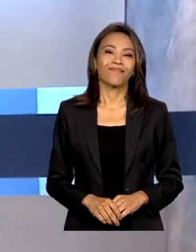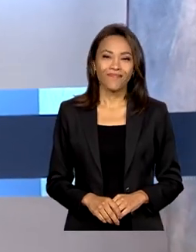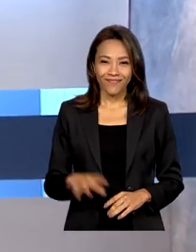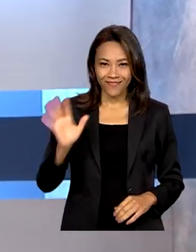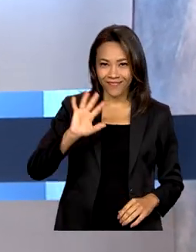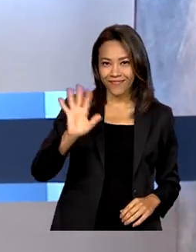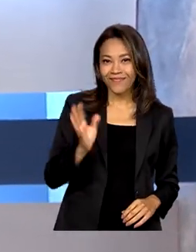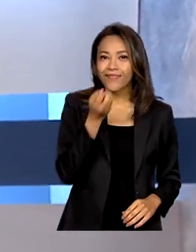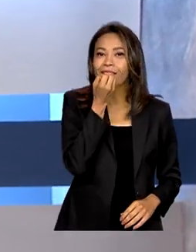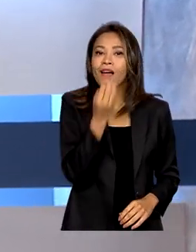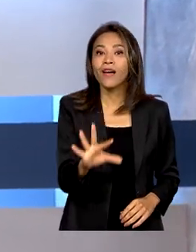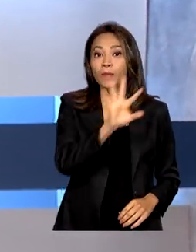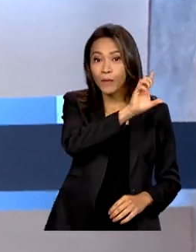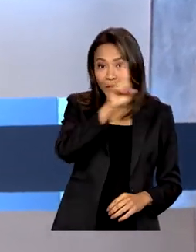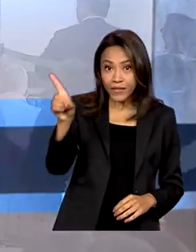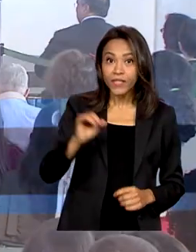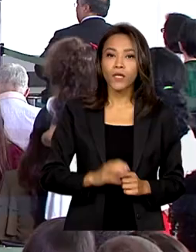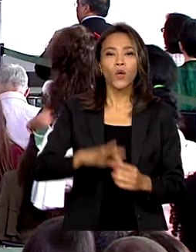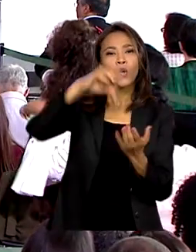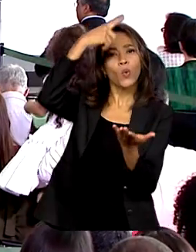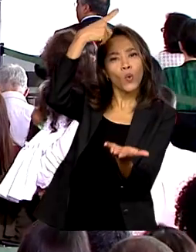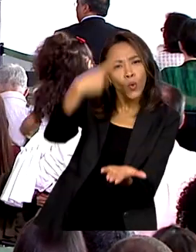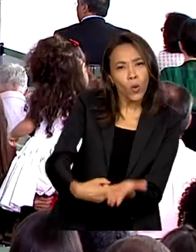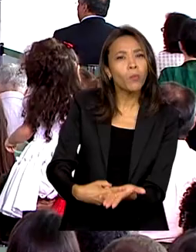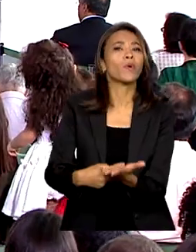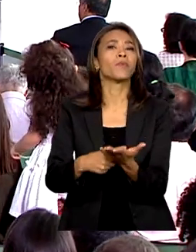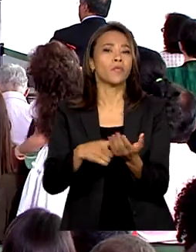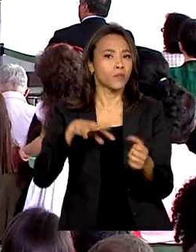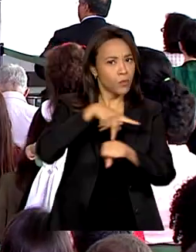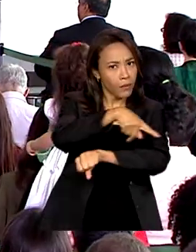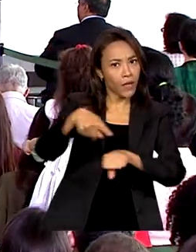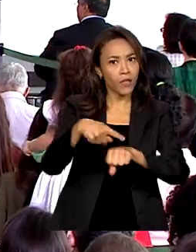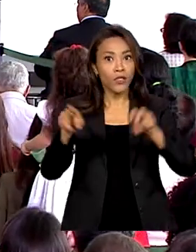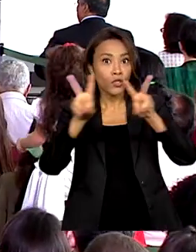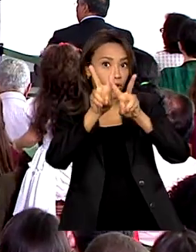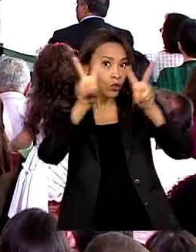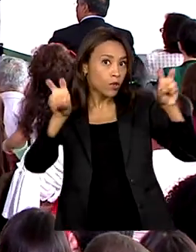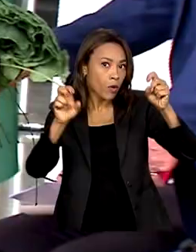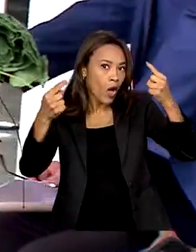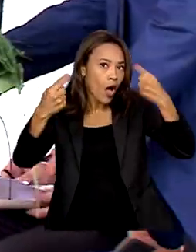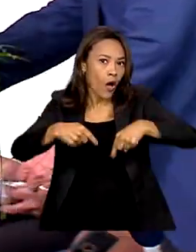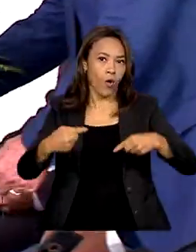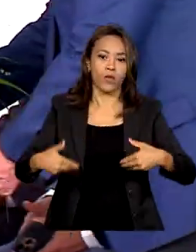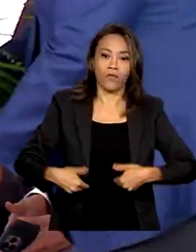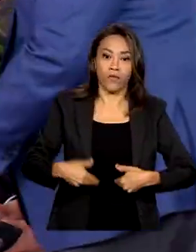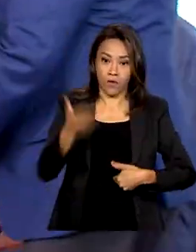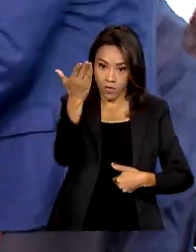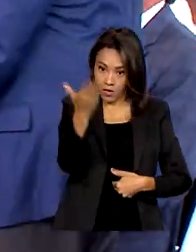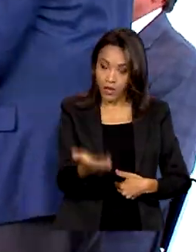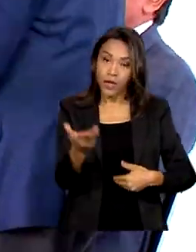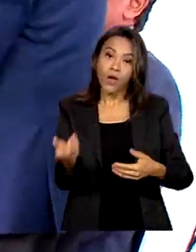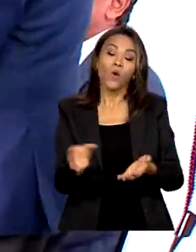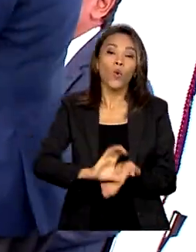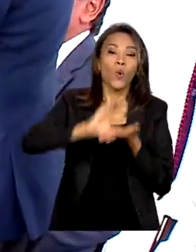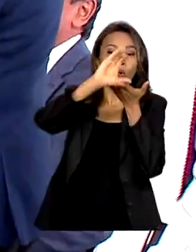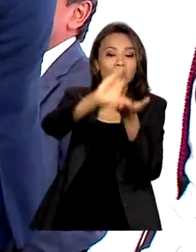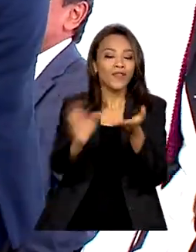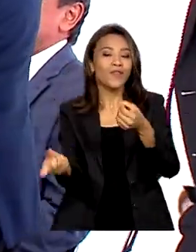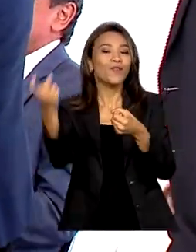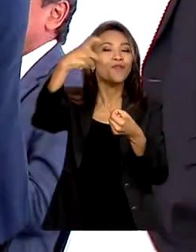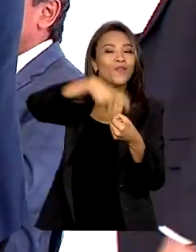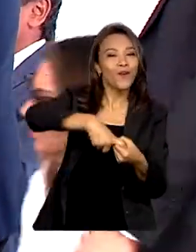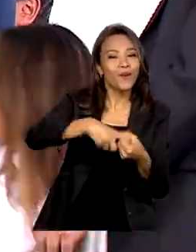Olá, bom dia. Pacto contra a fome no país. Presidente Lula retoma o Concea, o Conselho de Segurança